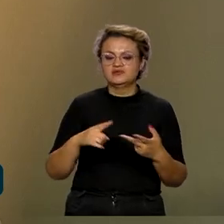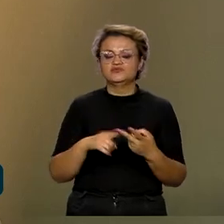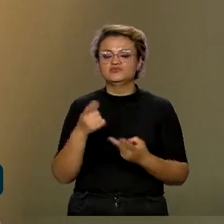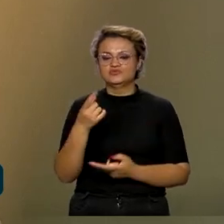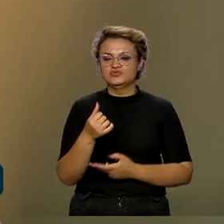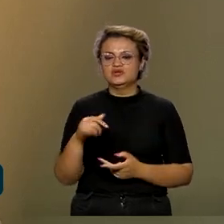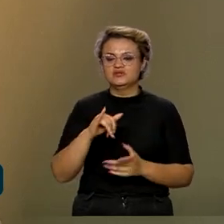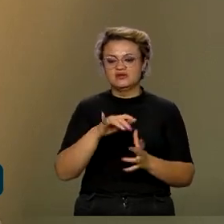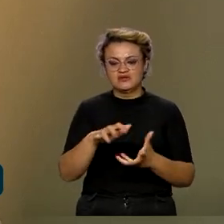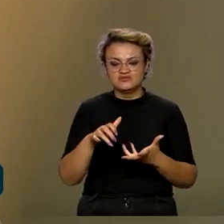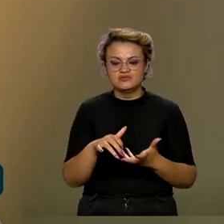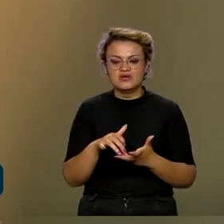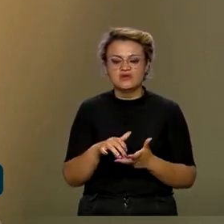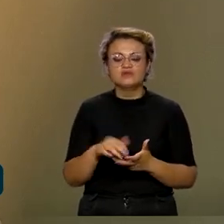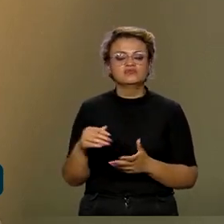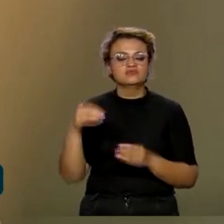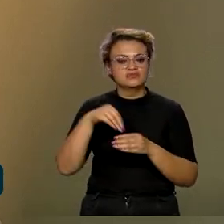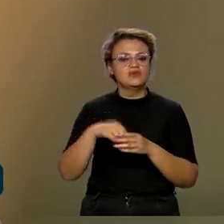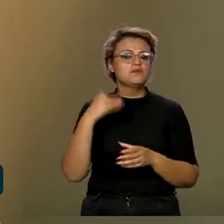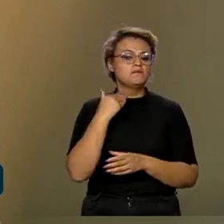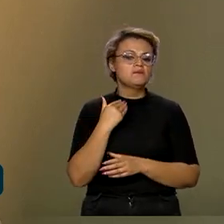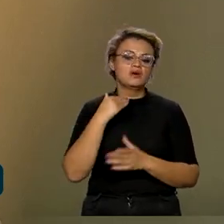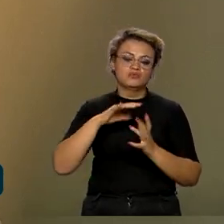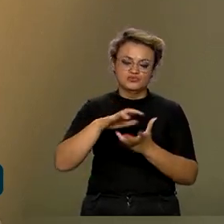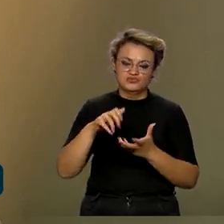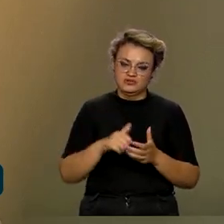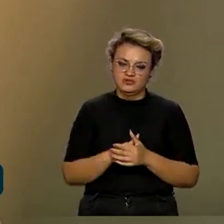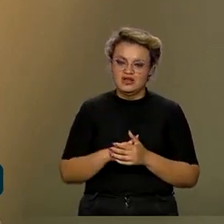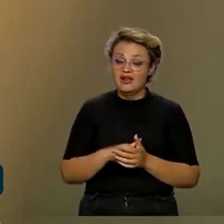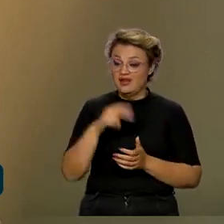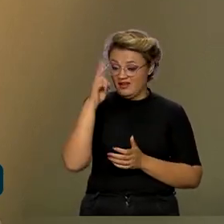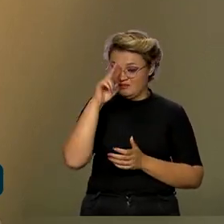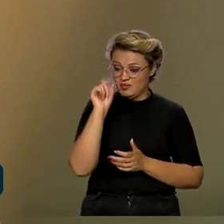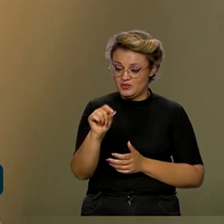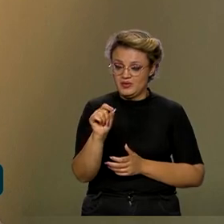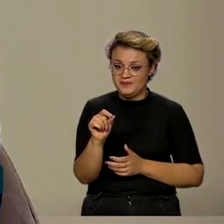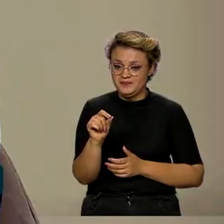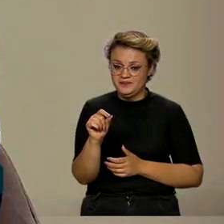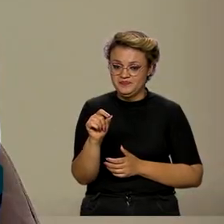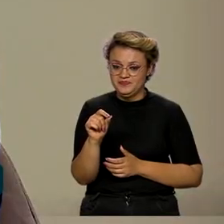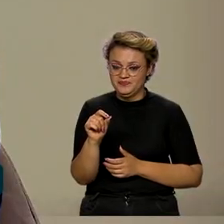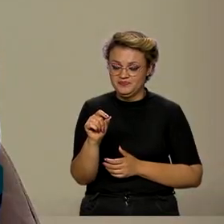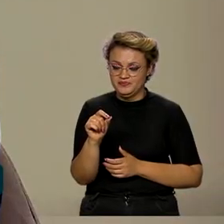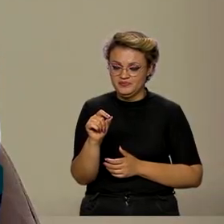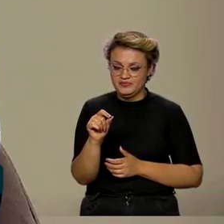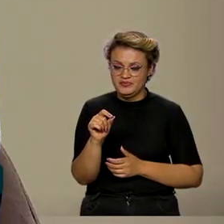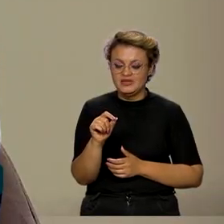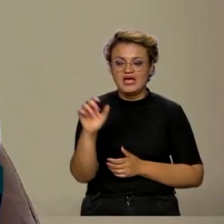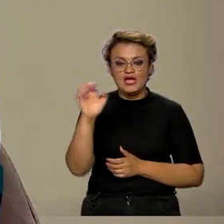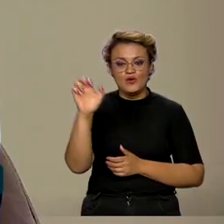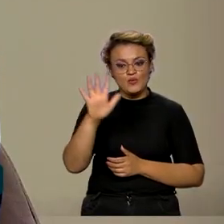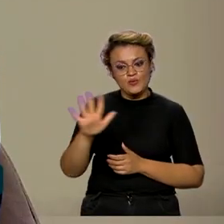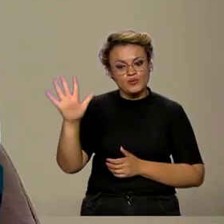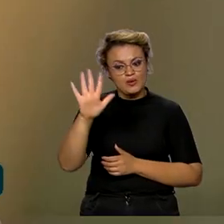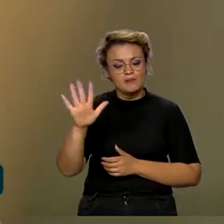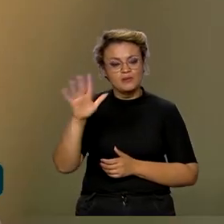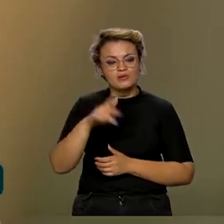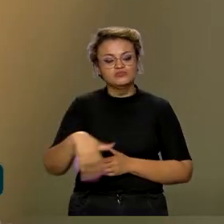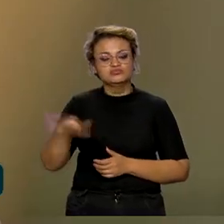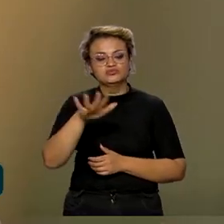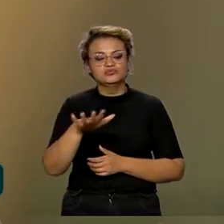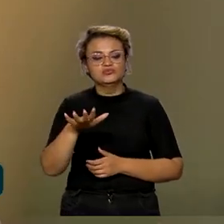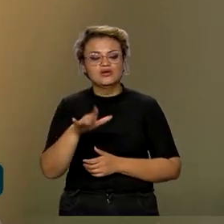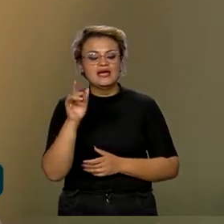Monetário Internacional, no próprio Banco Mundial. Lembrar, Roberto, que a Europa como um todo, ela está